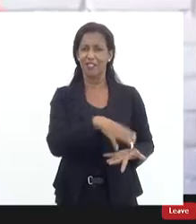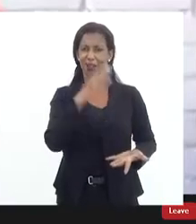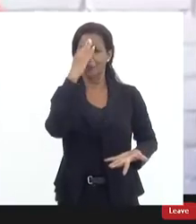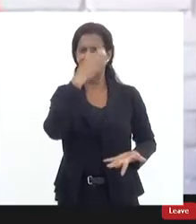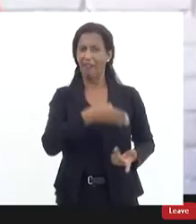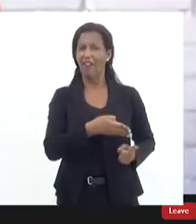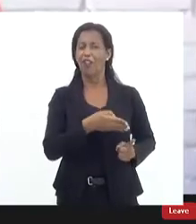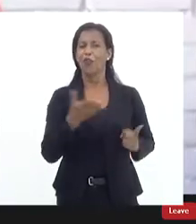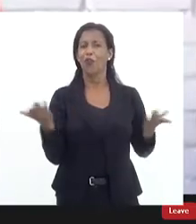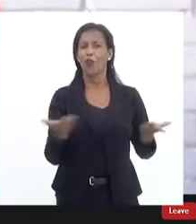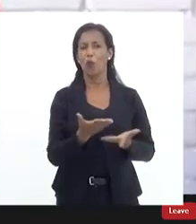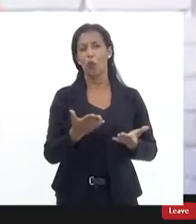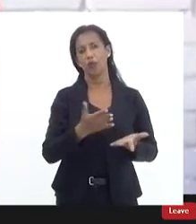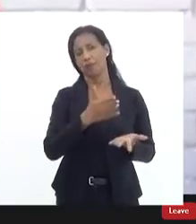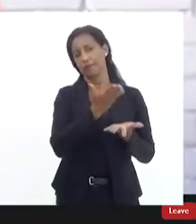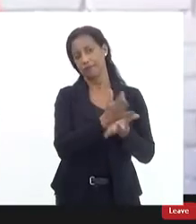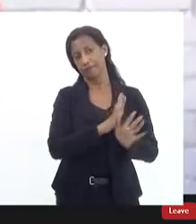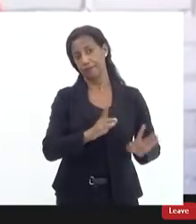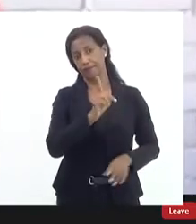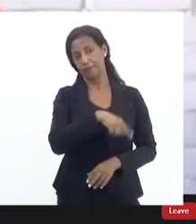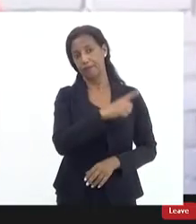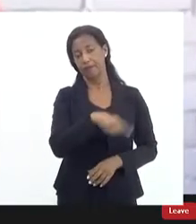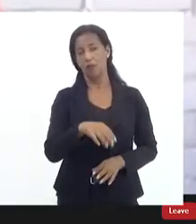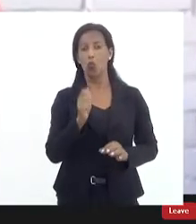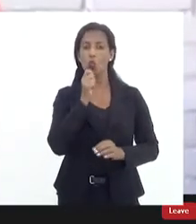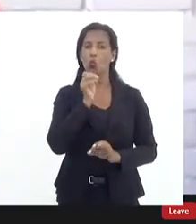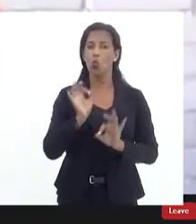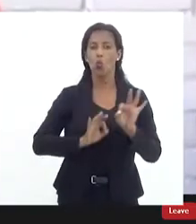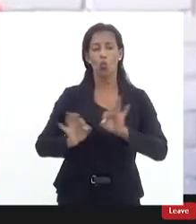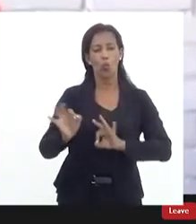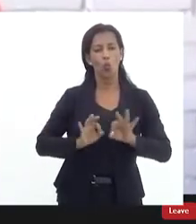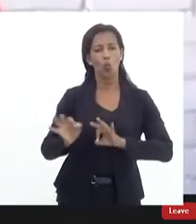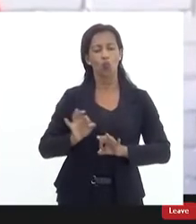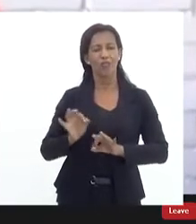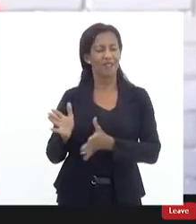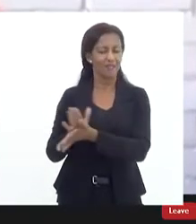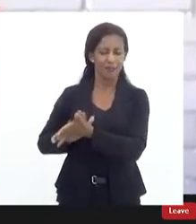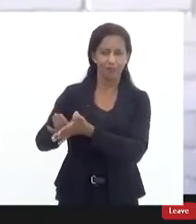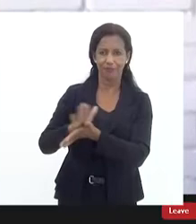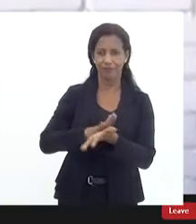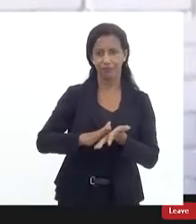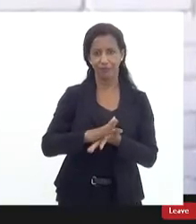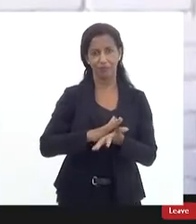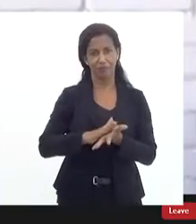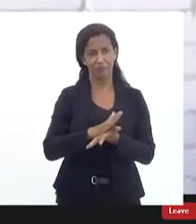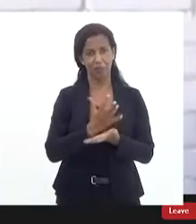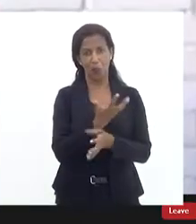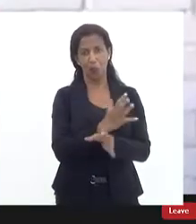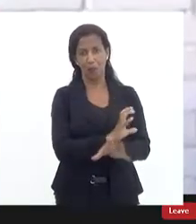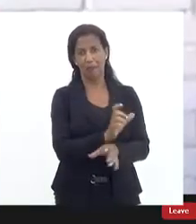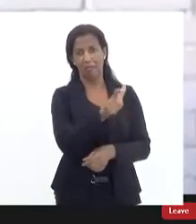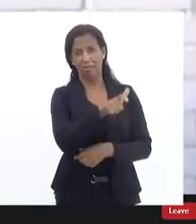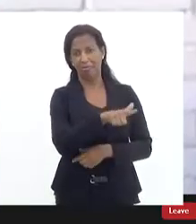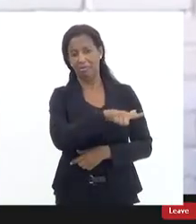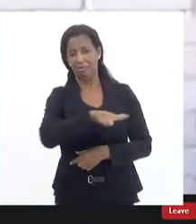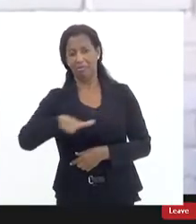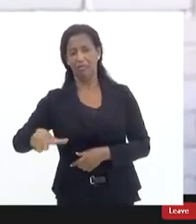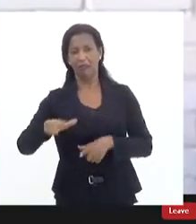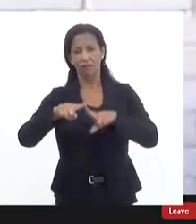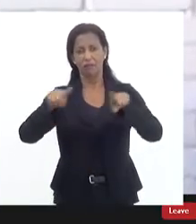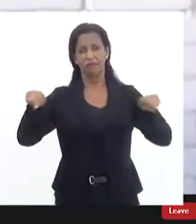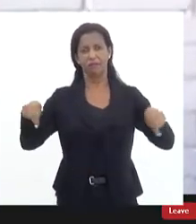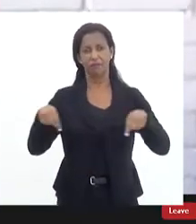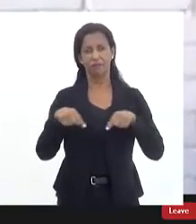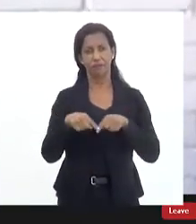juventude hoje desativado sem nenhum projeto ativo apenas o esqueleto do espaço